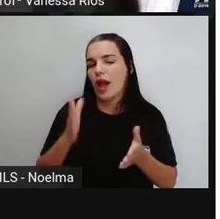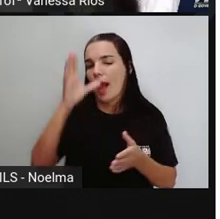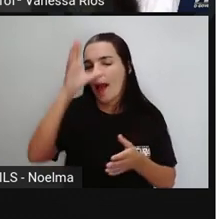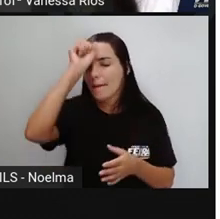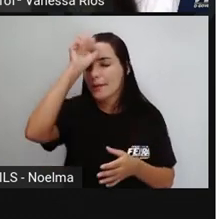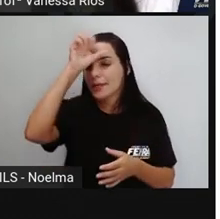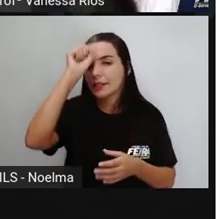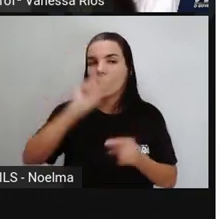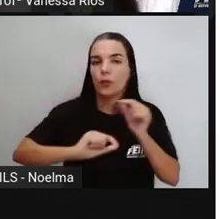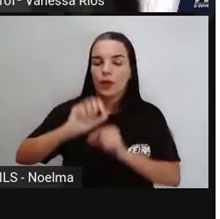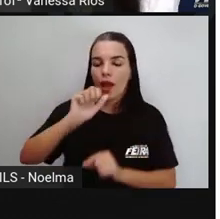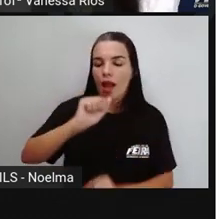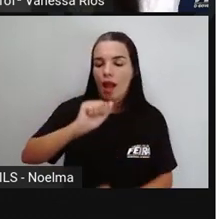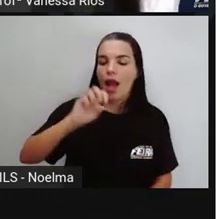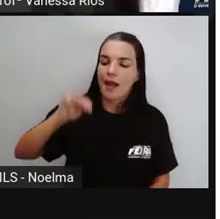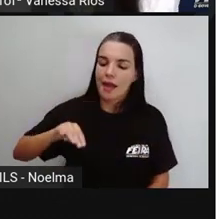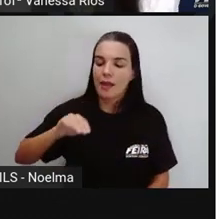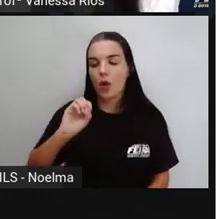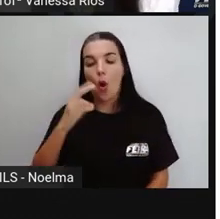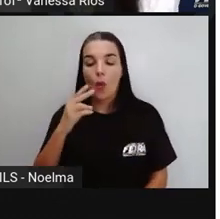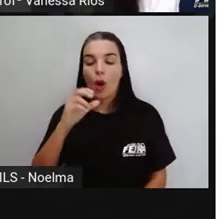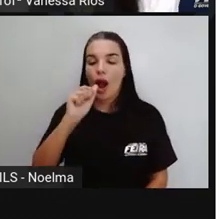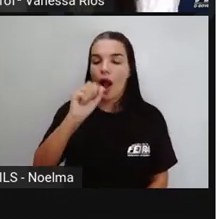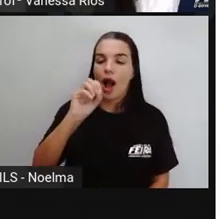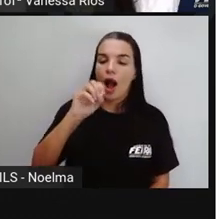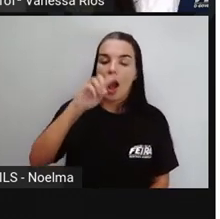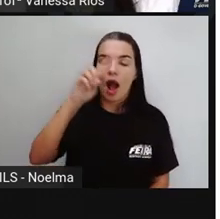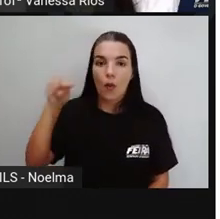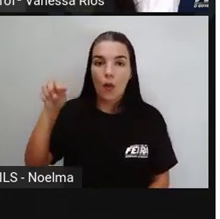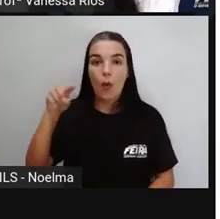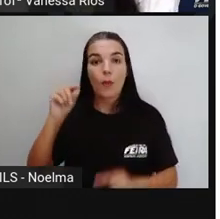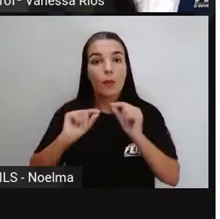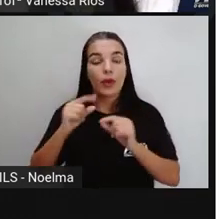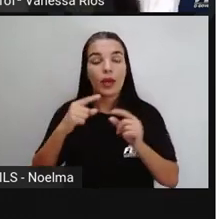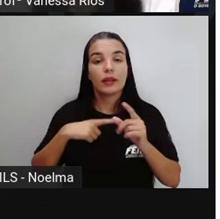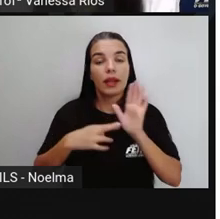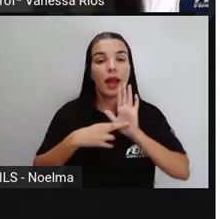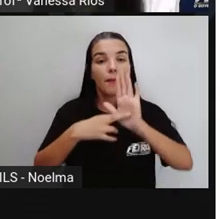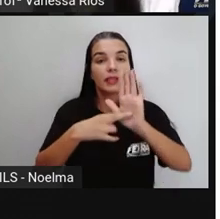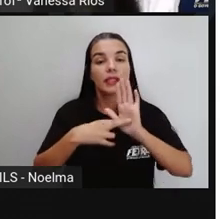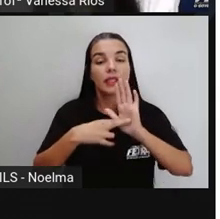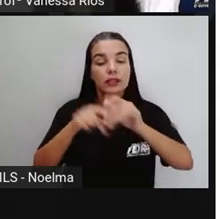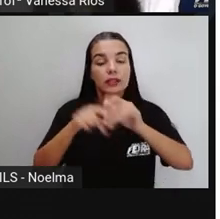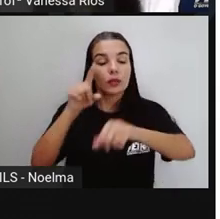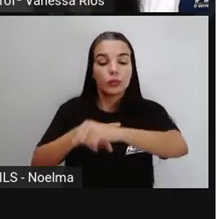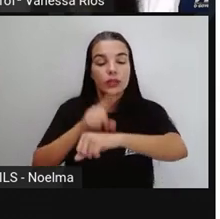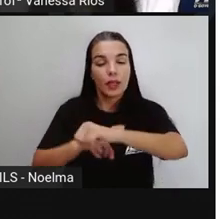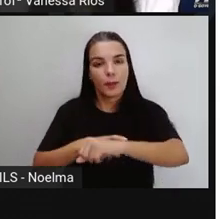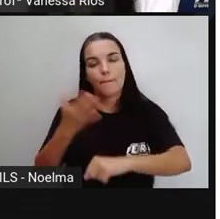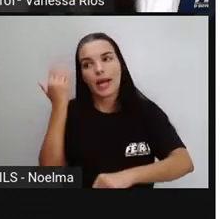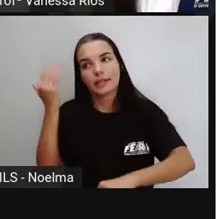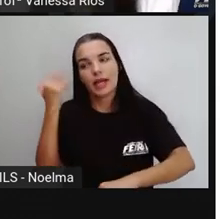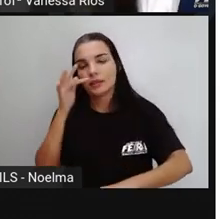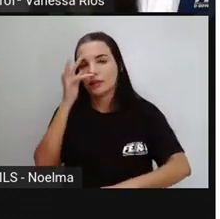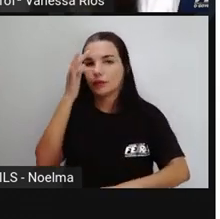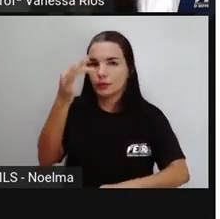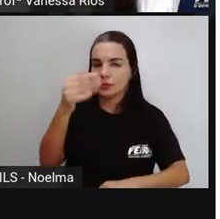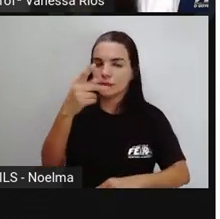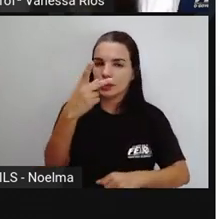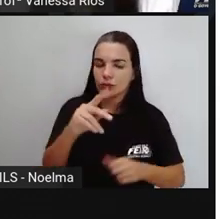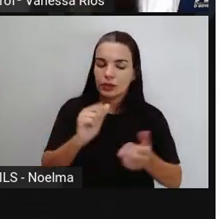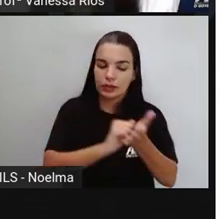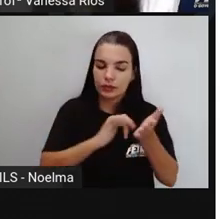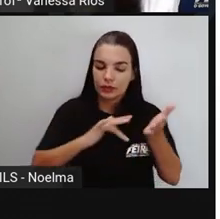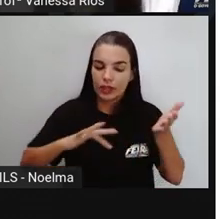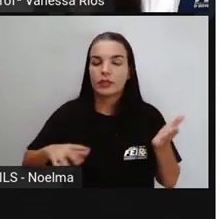variam de acordo ao tempo que esses verbos estão representando. Você vai dar continuidade com a atividade que a sua própria